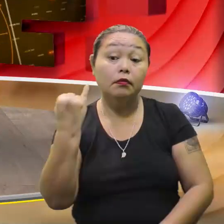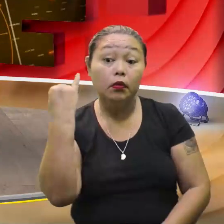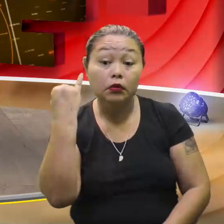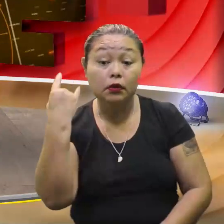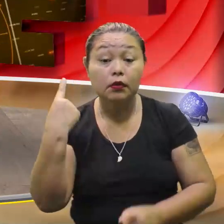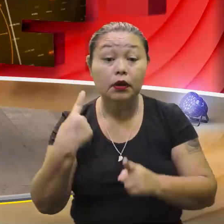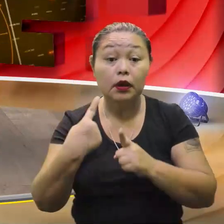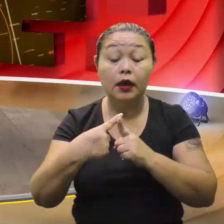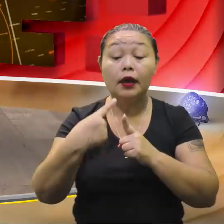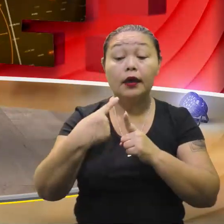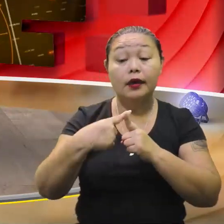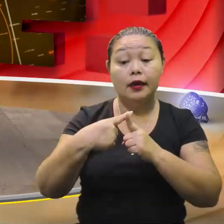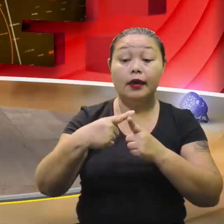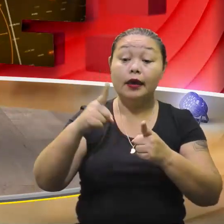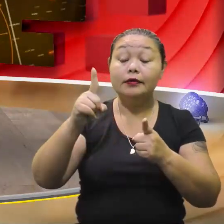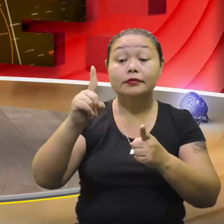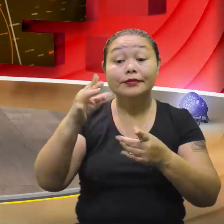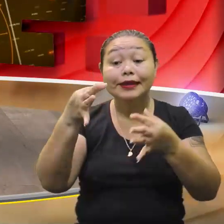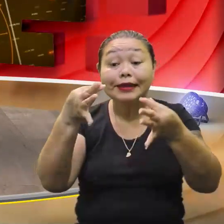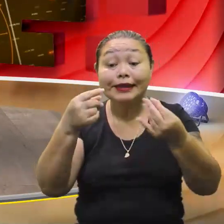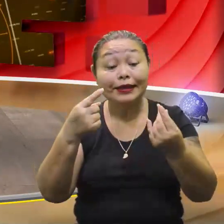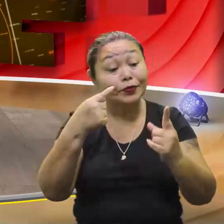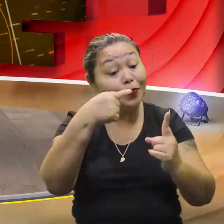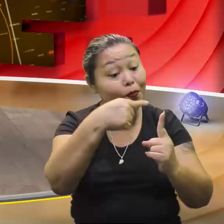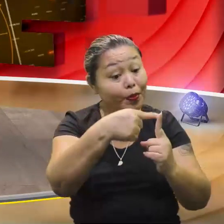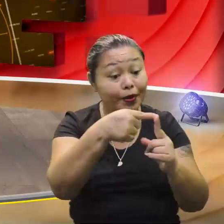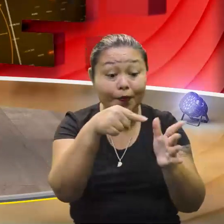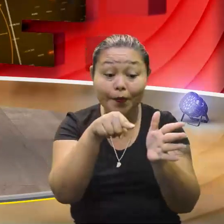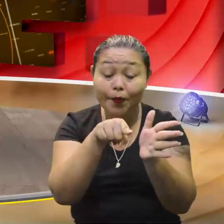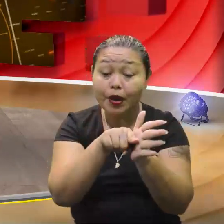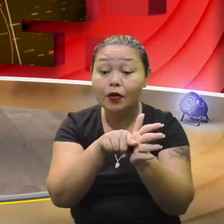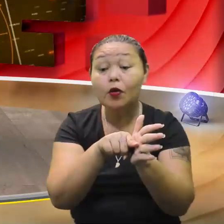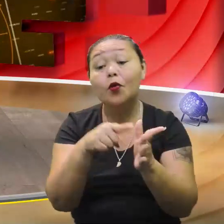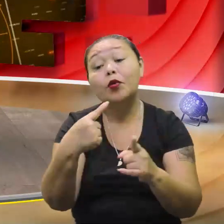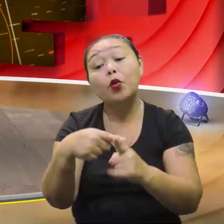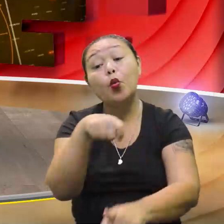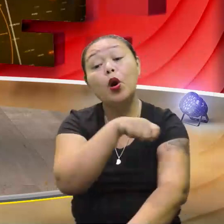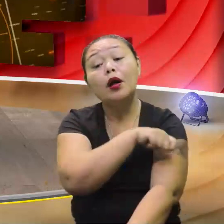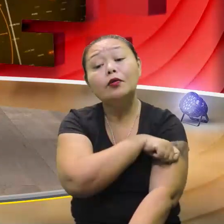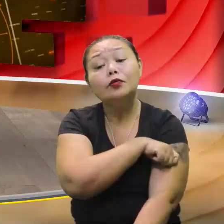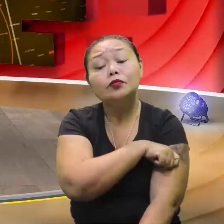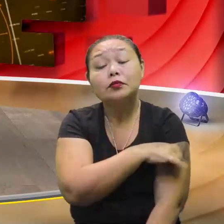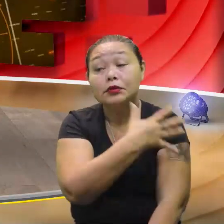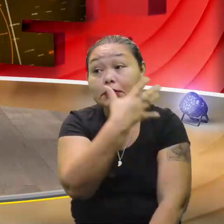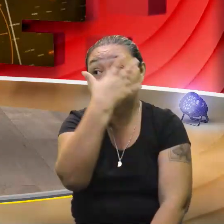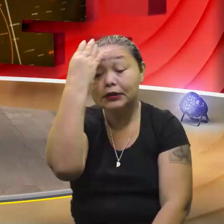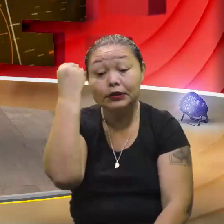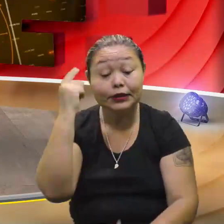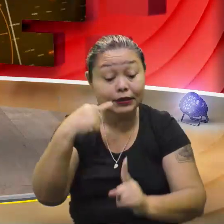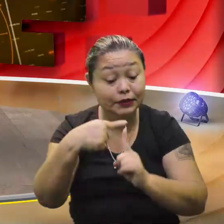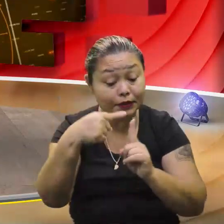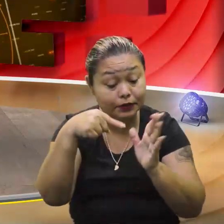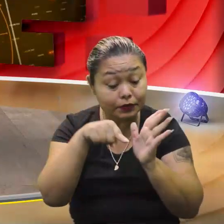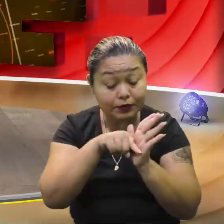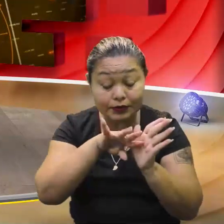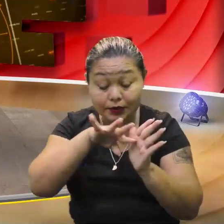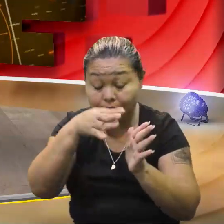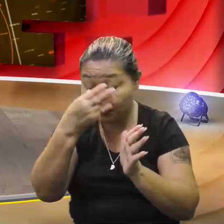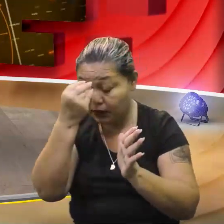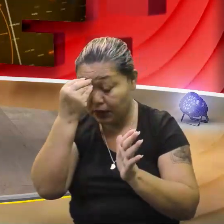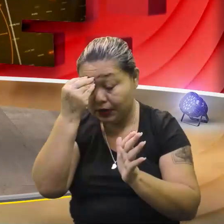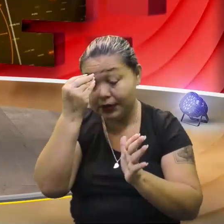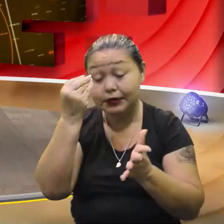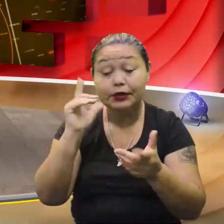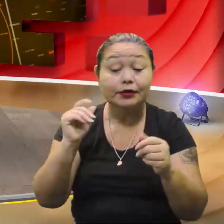sinais. Eu fico preocupado por quê? Porque às vezes o aluno esquece um sinal e muda tudo. E o mais importante, o mais